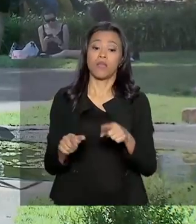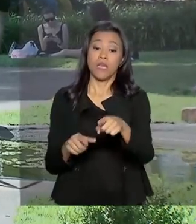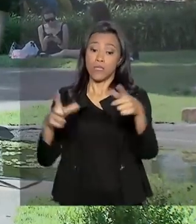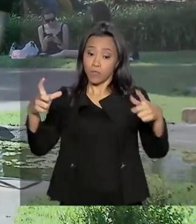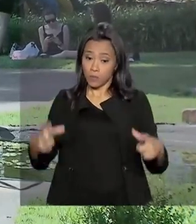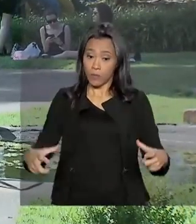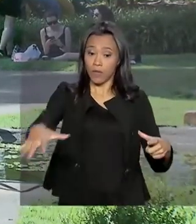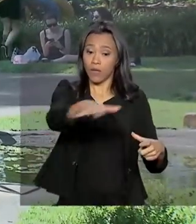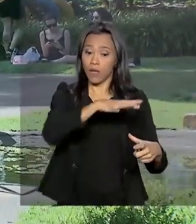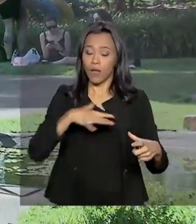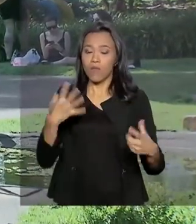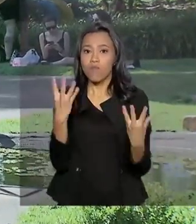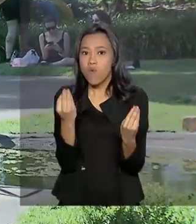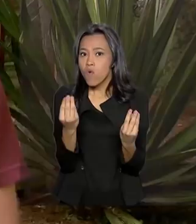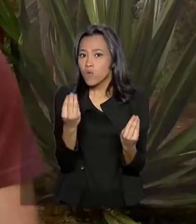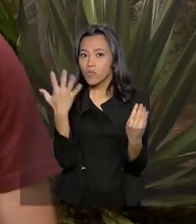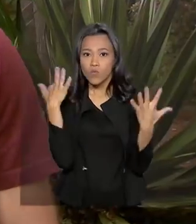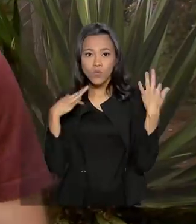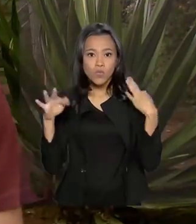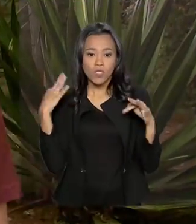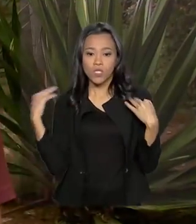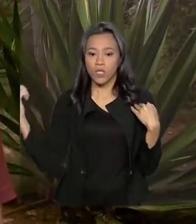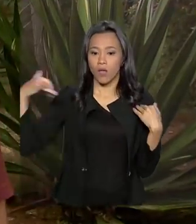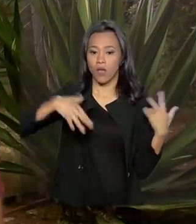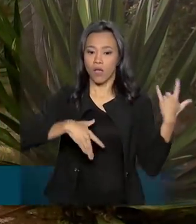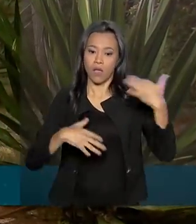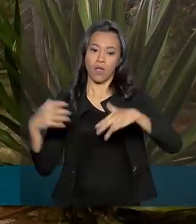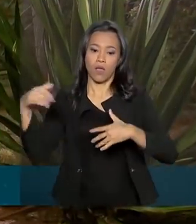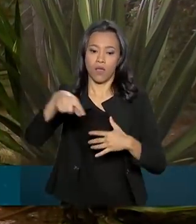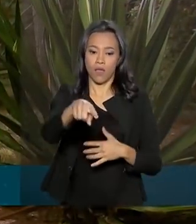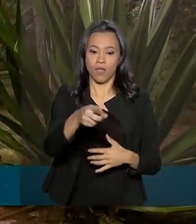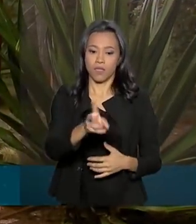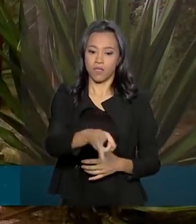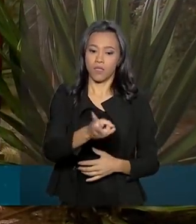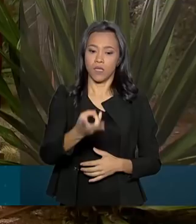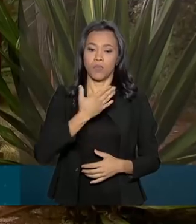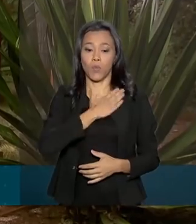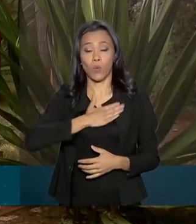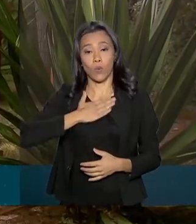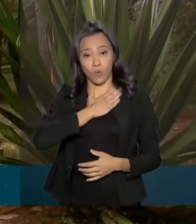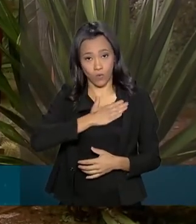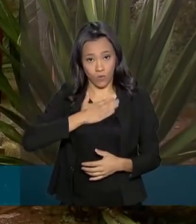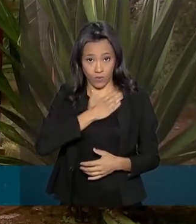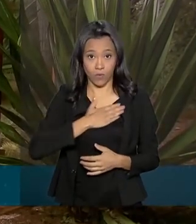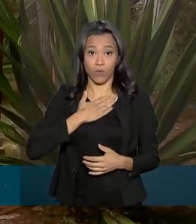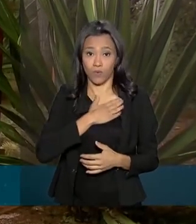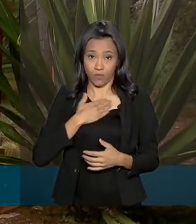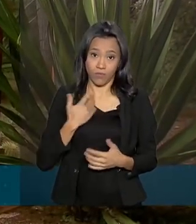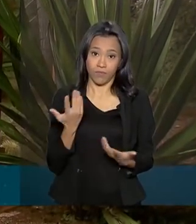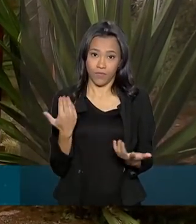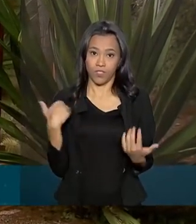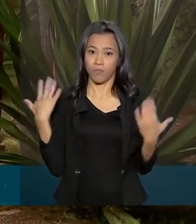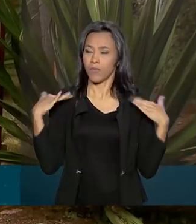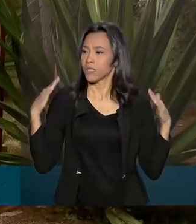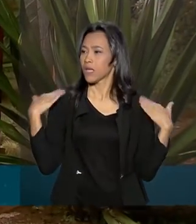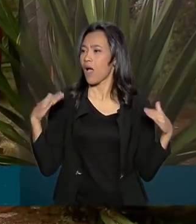também atraem muitos turistas. A gente sempre gostou de fazer essas atividades ao ar livre.